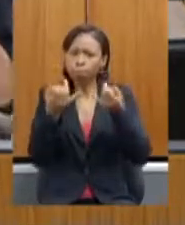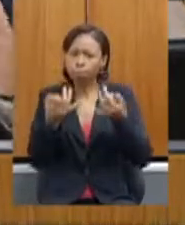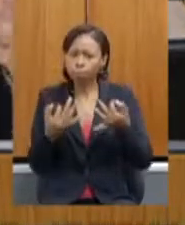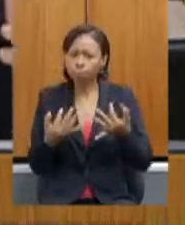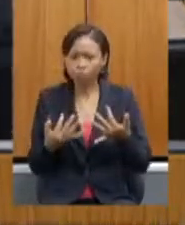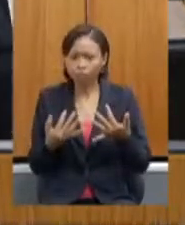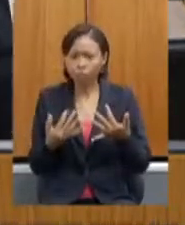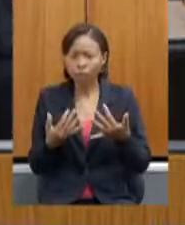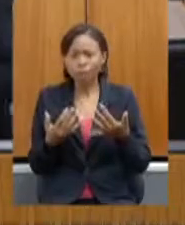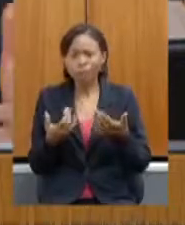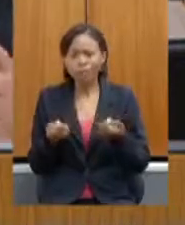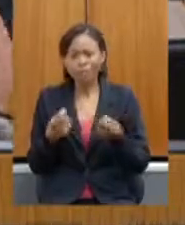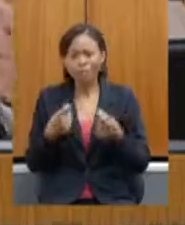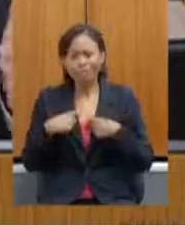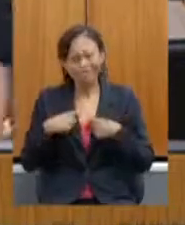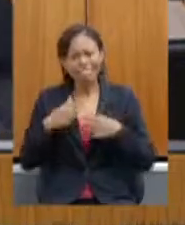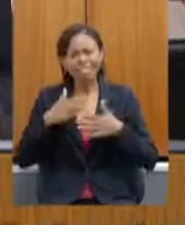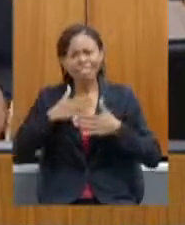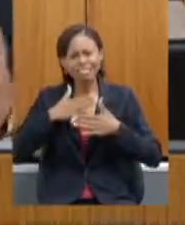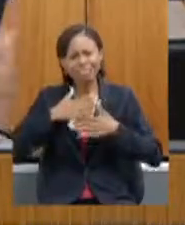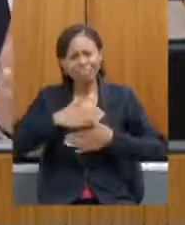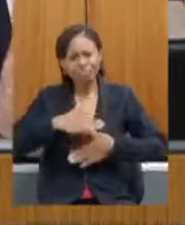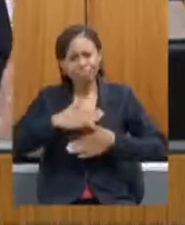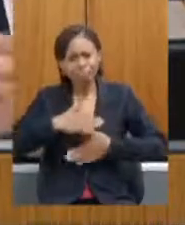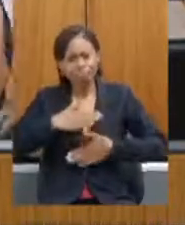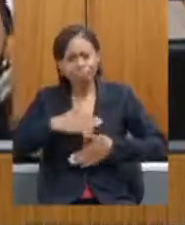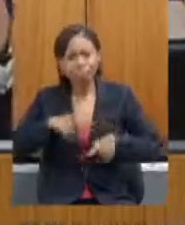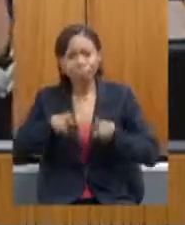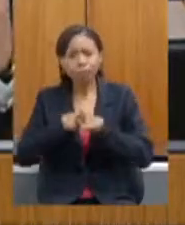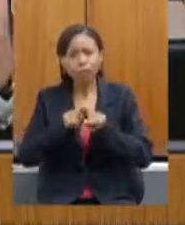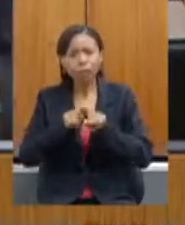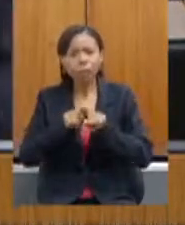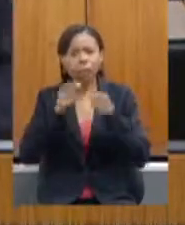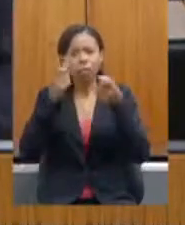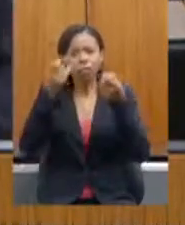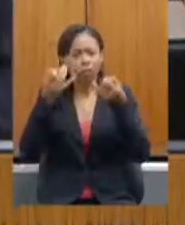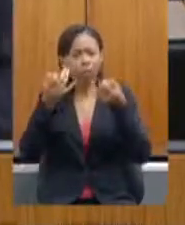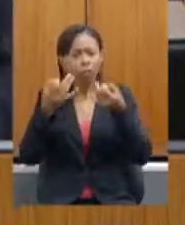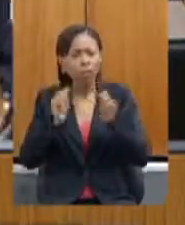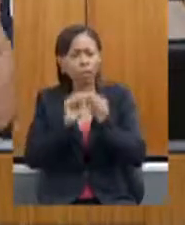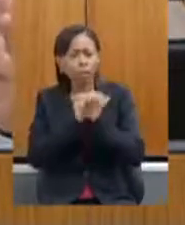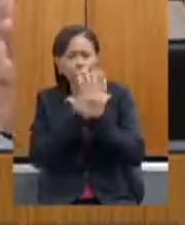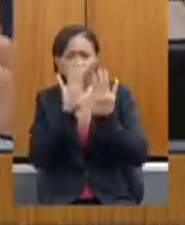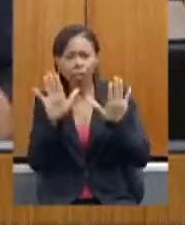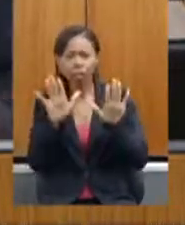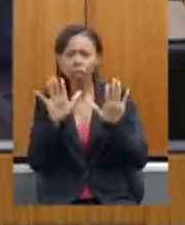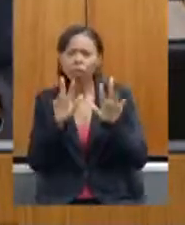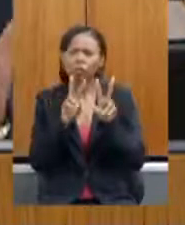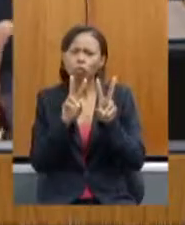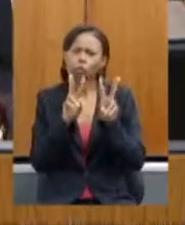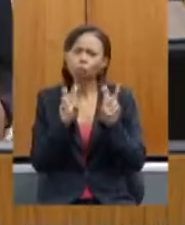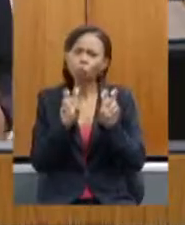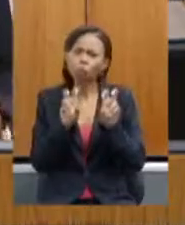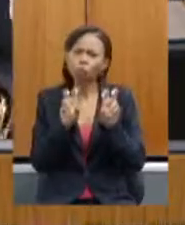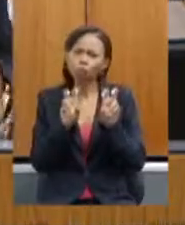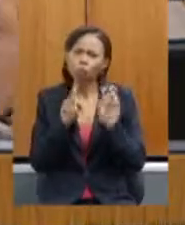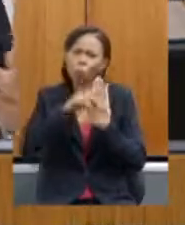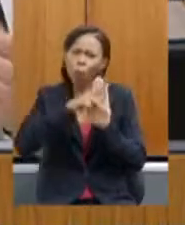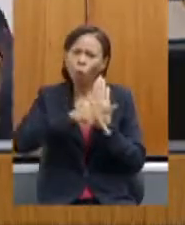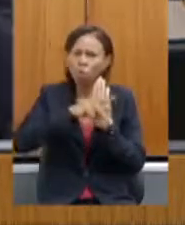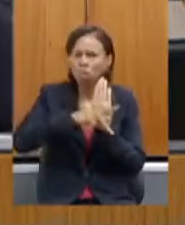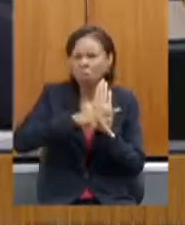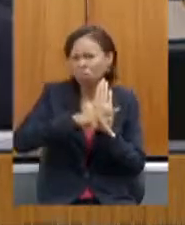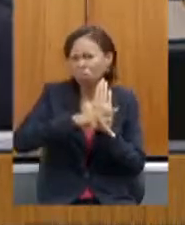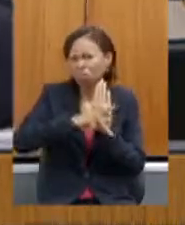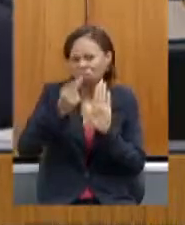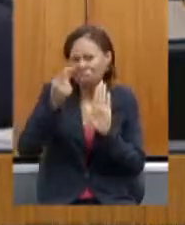acalmar os ânimos ou de uma certa forma esclarecer a propensão ou o projeto ou a ideia